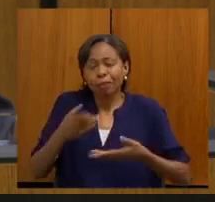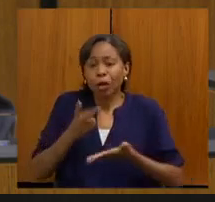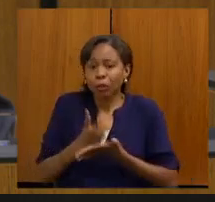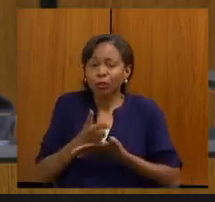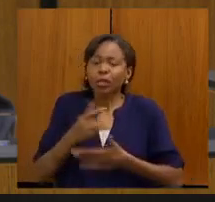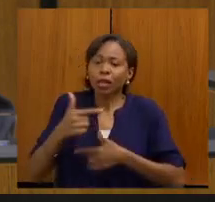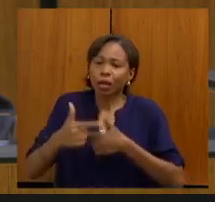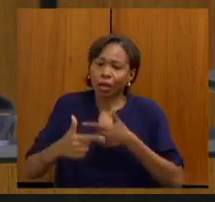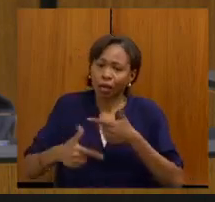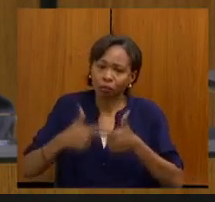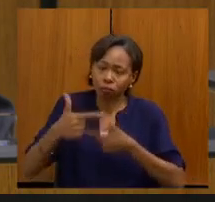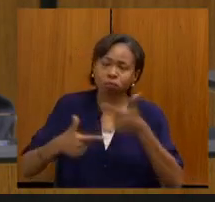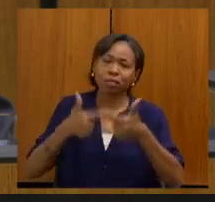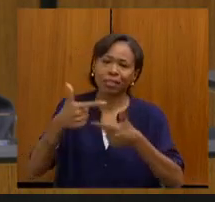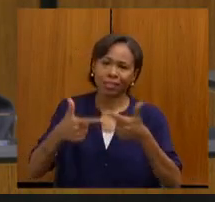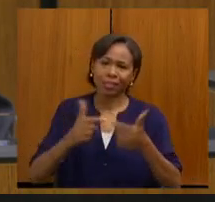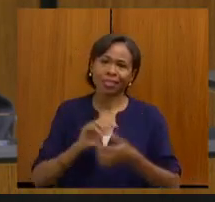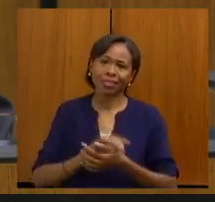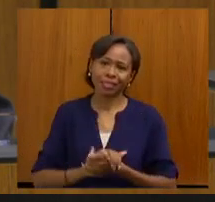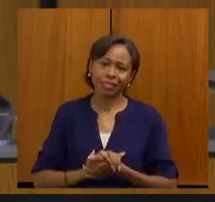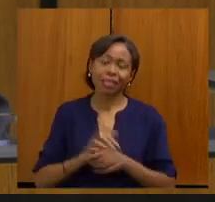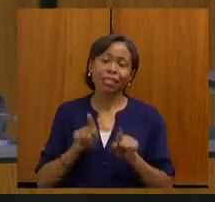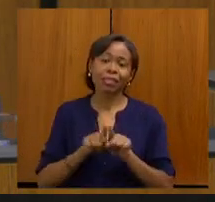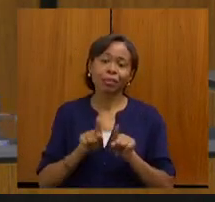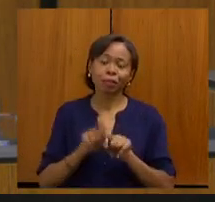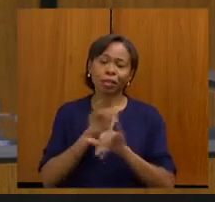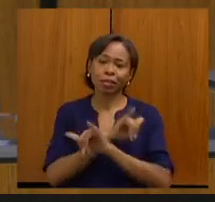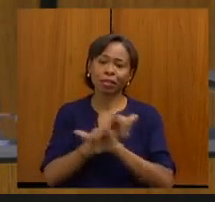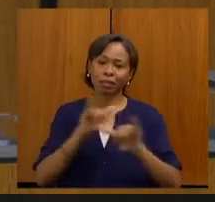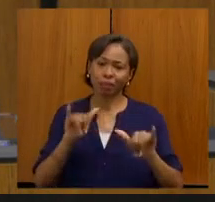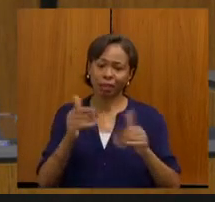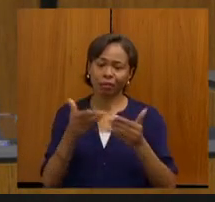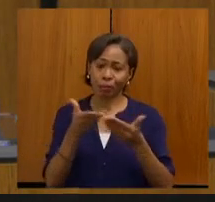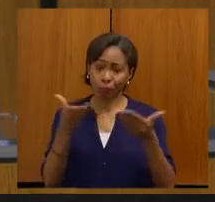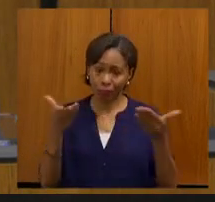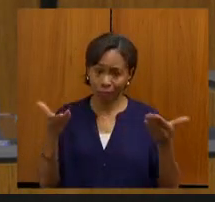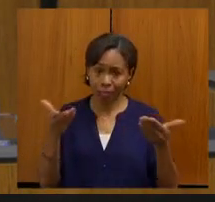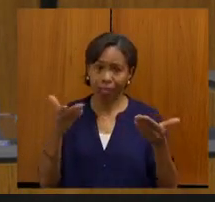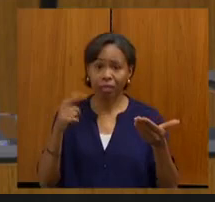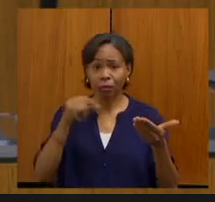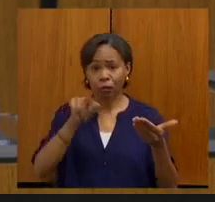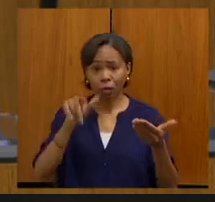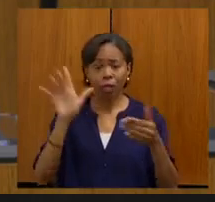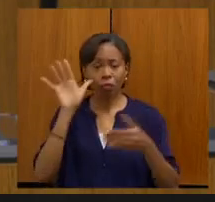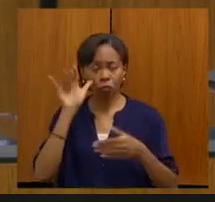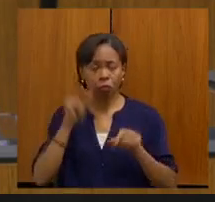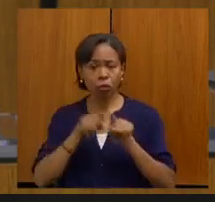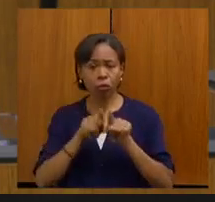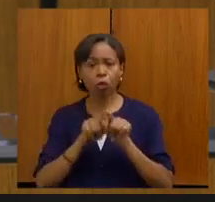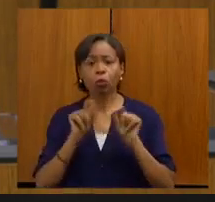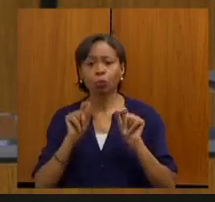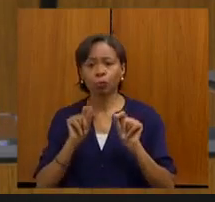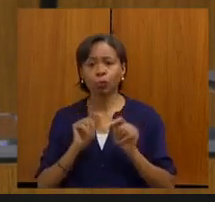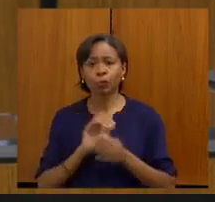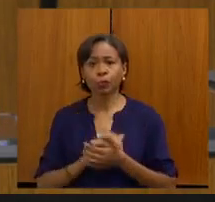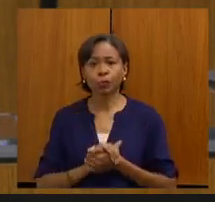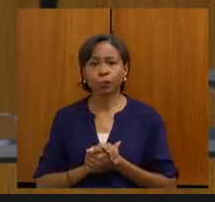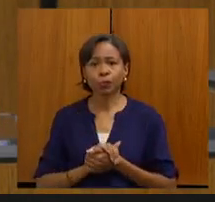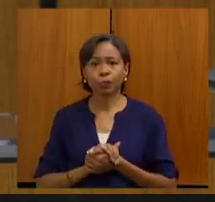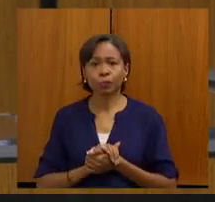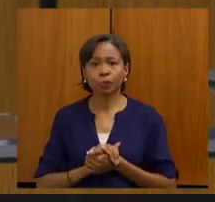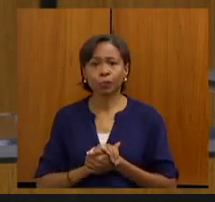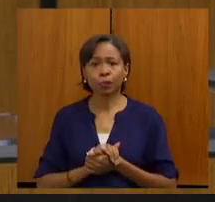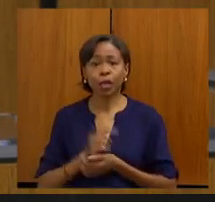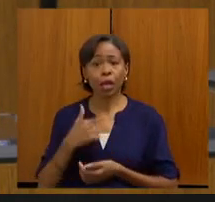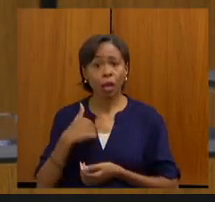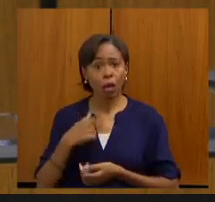adiante nessa nossa caminhada. Dizer também aos senhores e aos que estão nos ouvindo que eu tenho